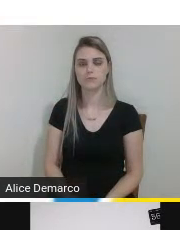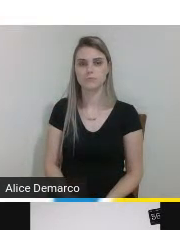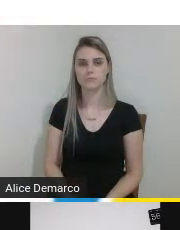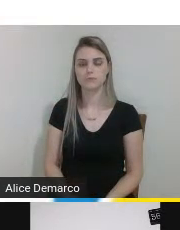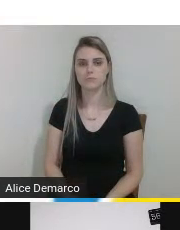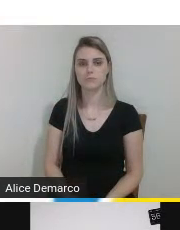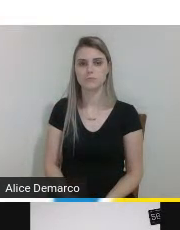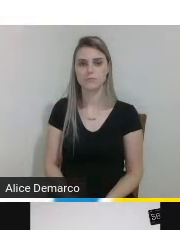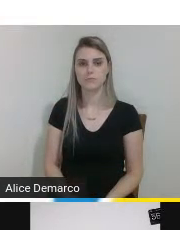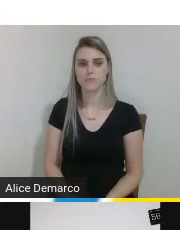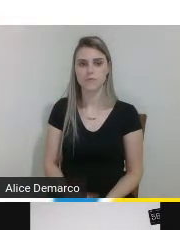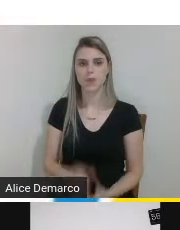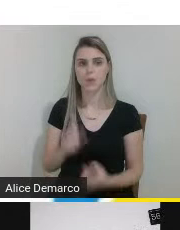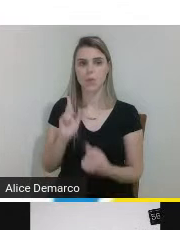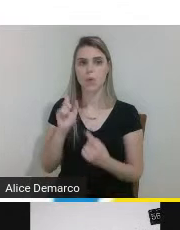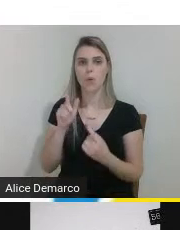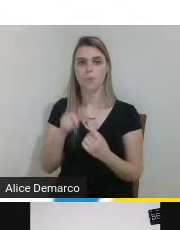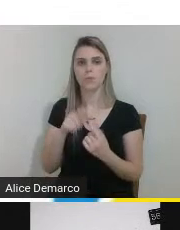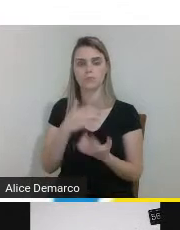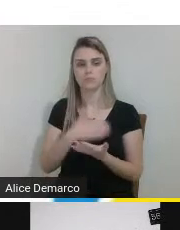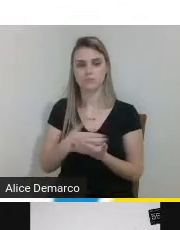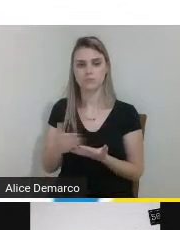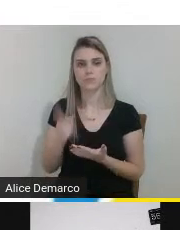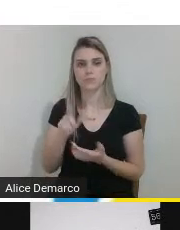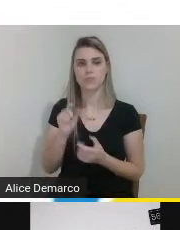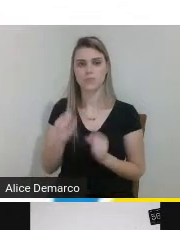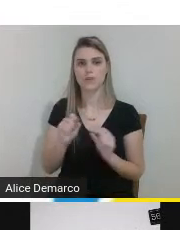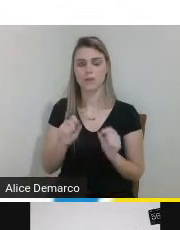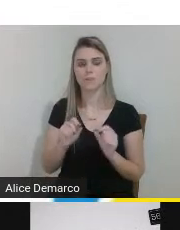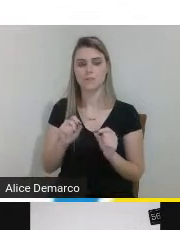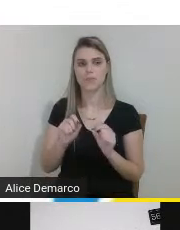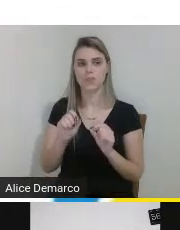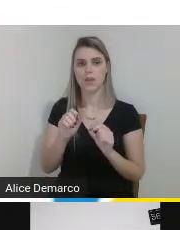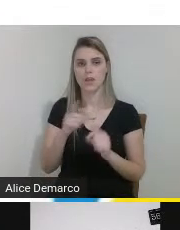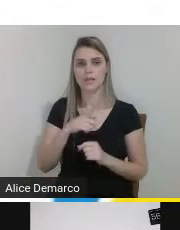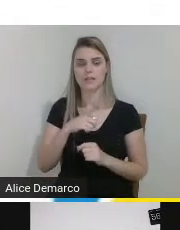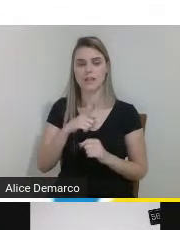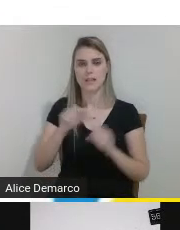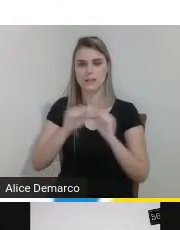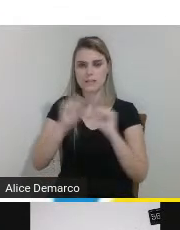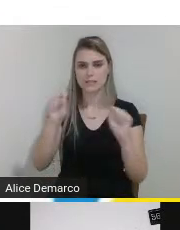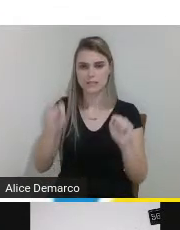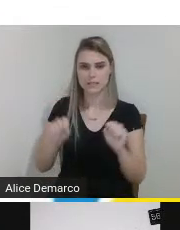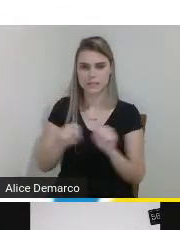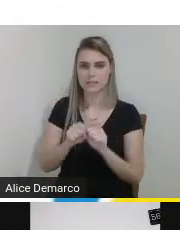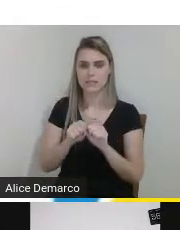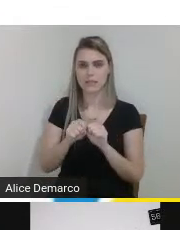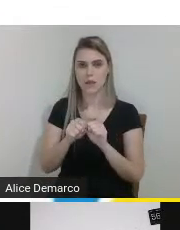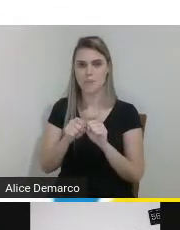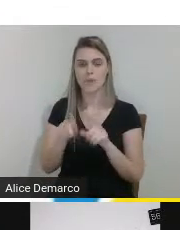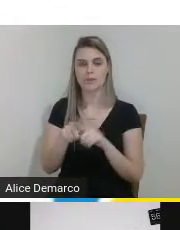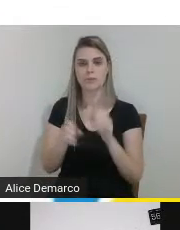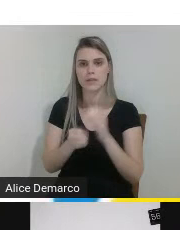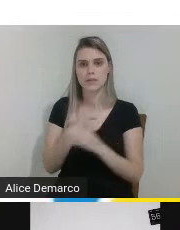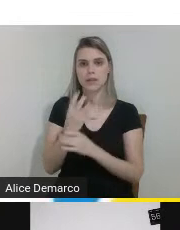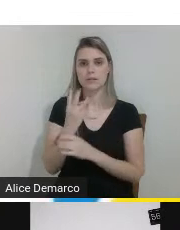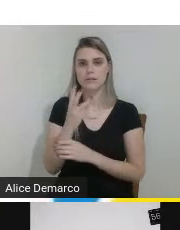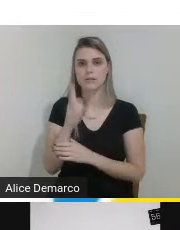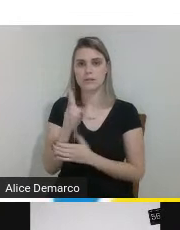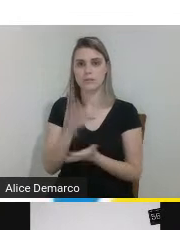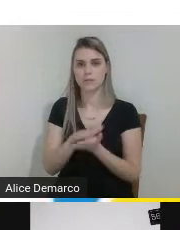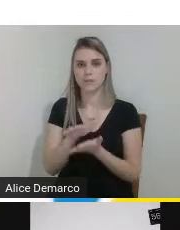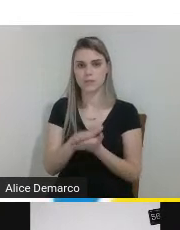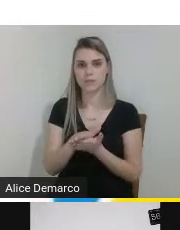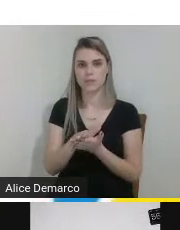o nosso objetivo inicialmente era modelar em software CAD e fabricar através da impressão 3D produtos de